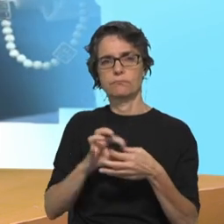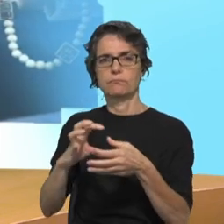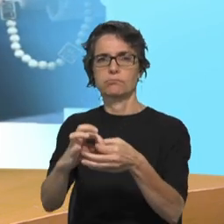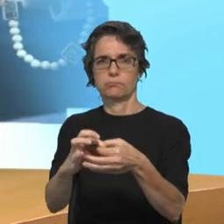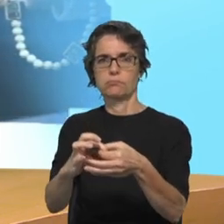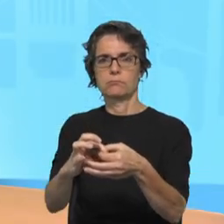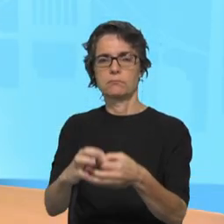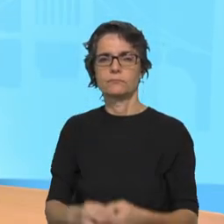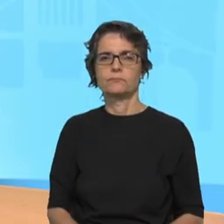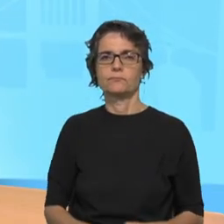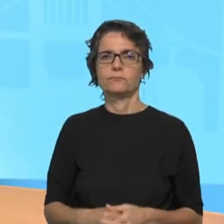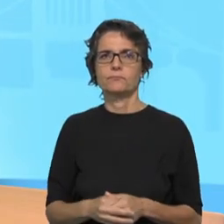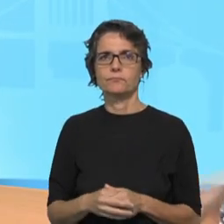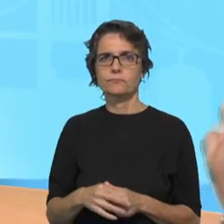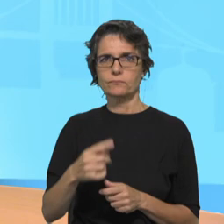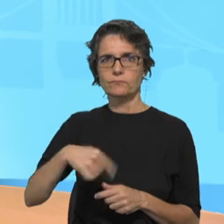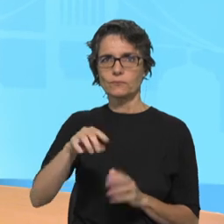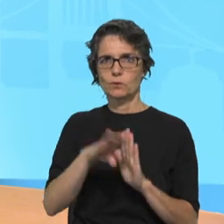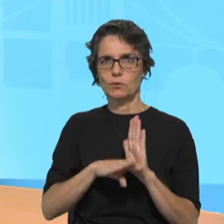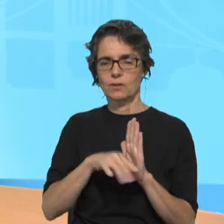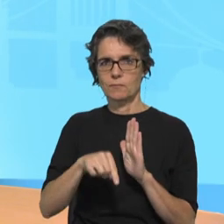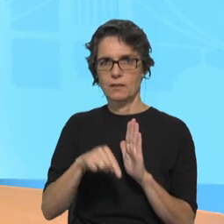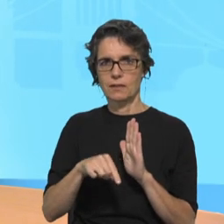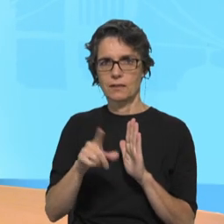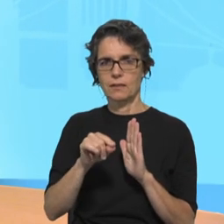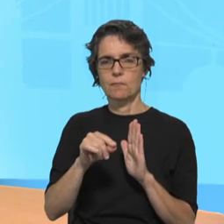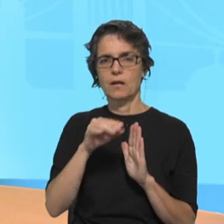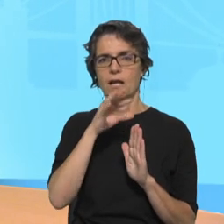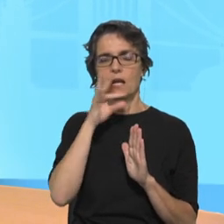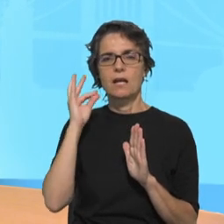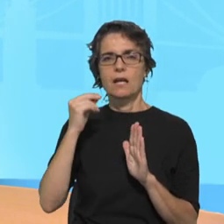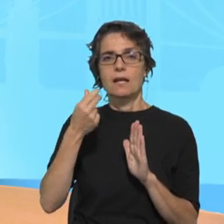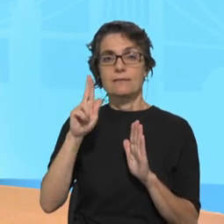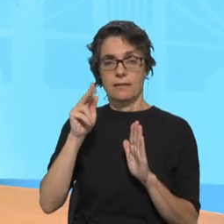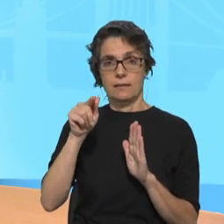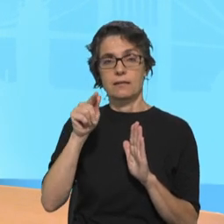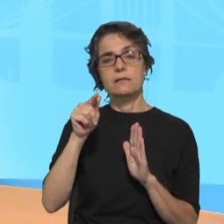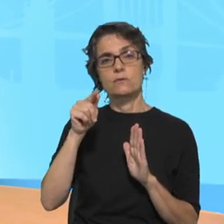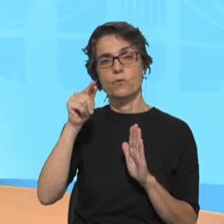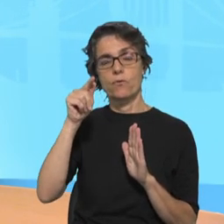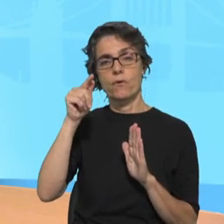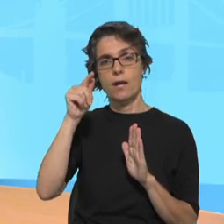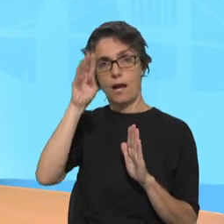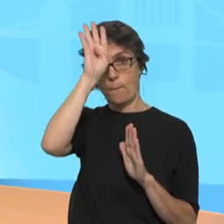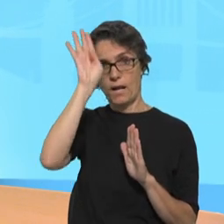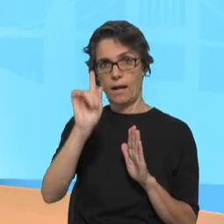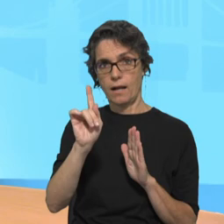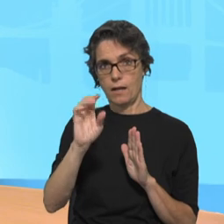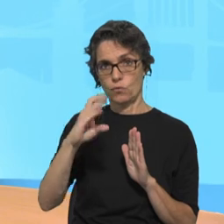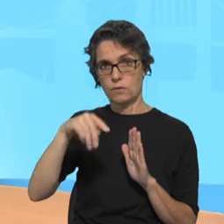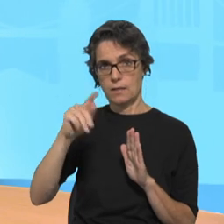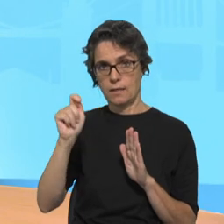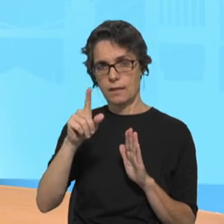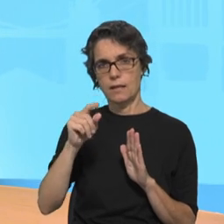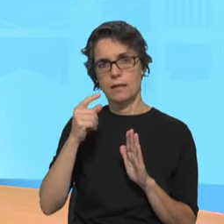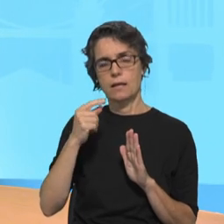Nós temos ainda de falar neste nosso programa das celebrações dos 100 anos em Braga, mas ainda é uma questão sobre, e a partir da nota da